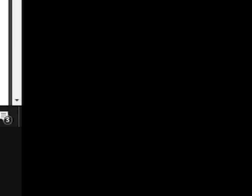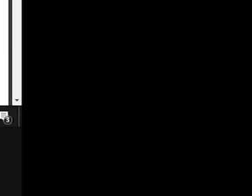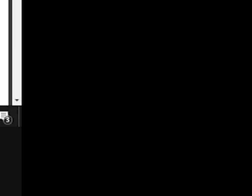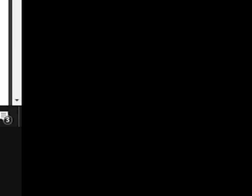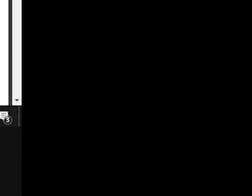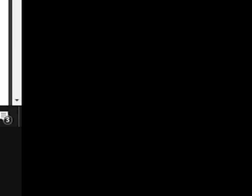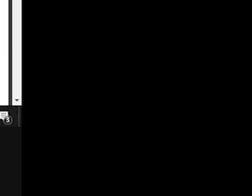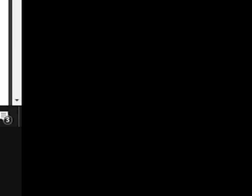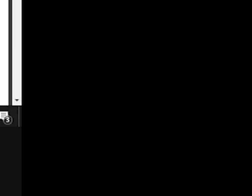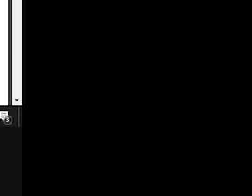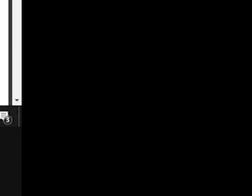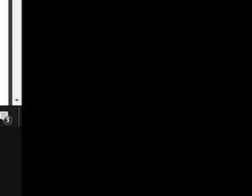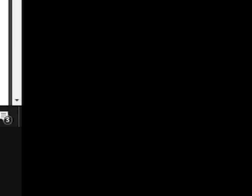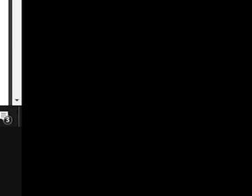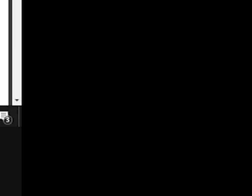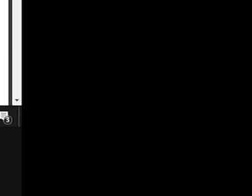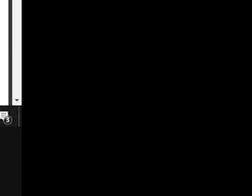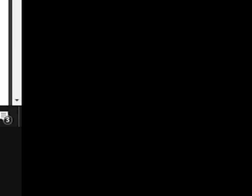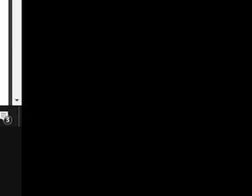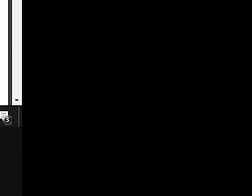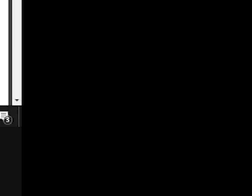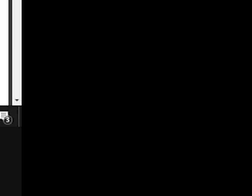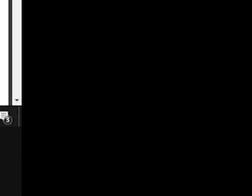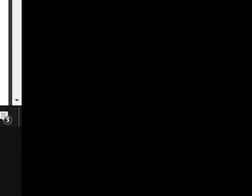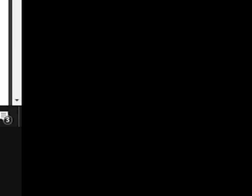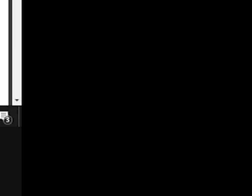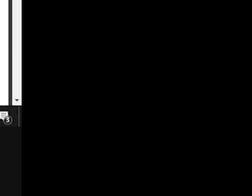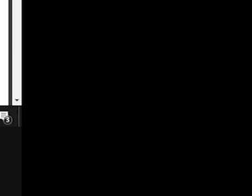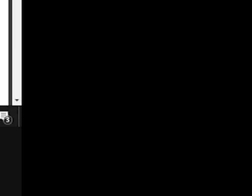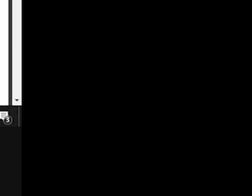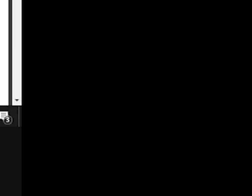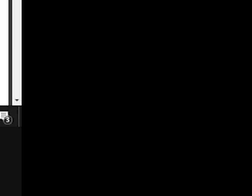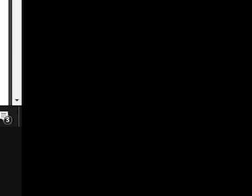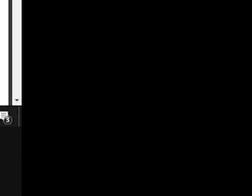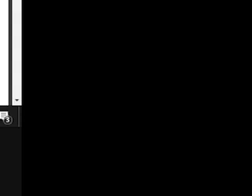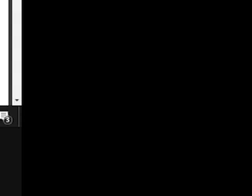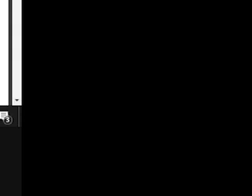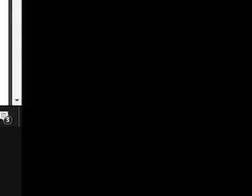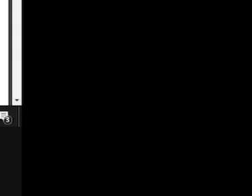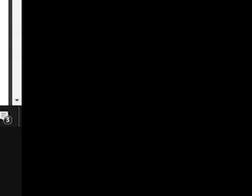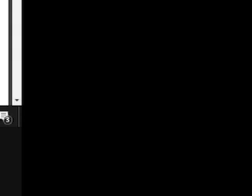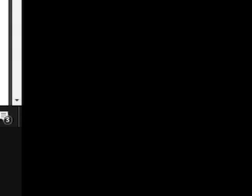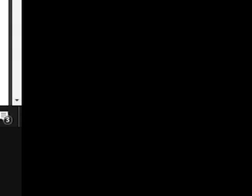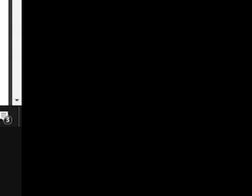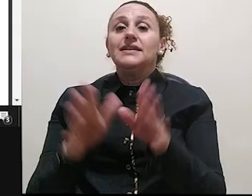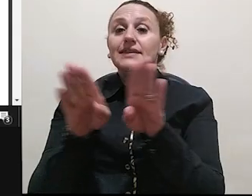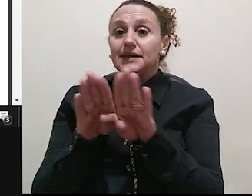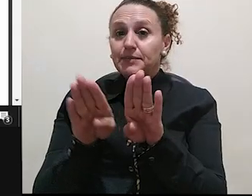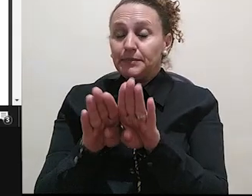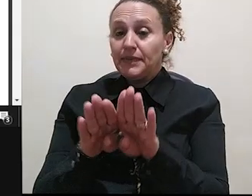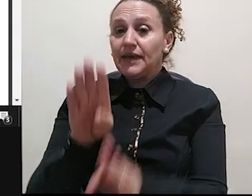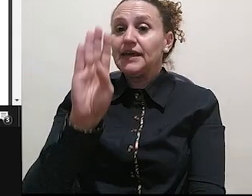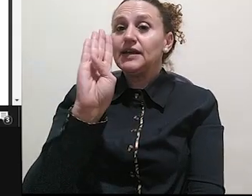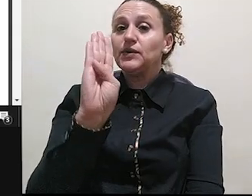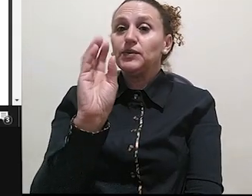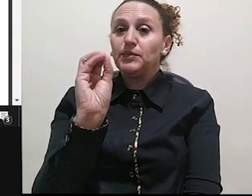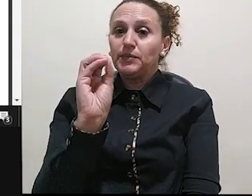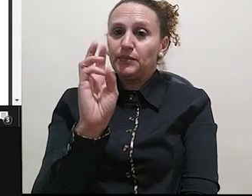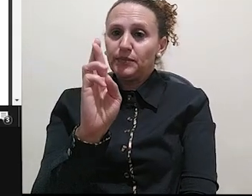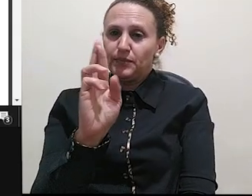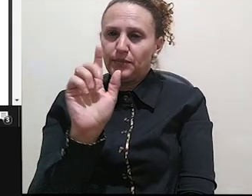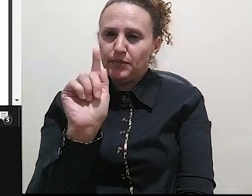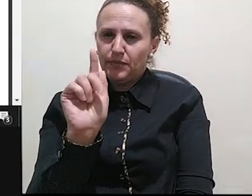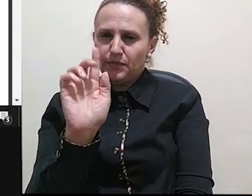olha aqui, No primeiro parágrafo, propriamente, seu, Borges Neto diz, tarefa em glória